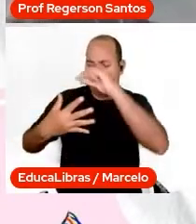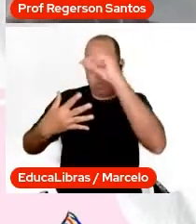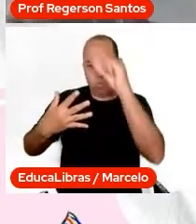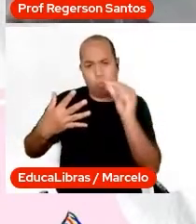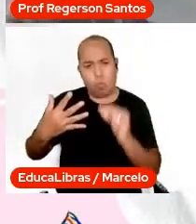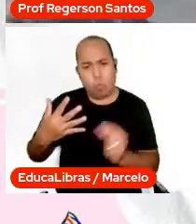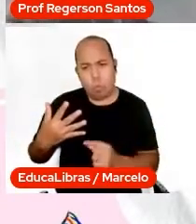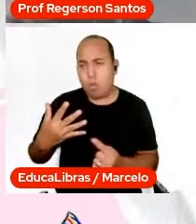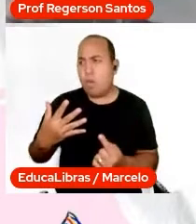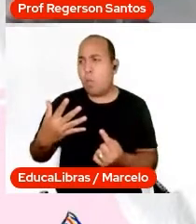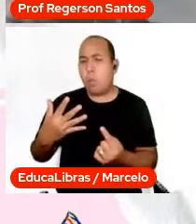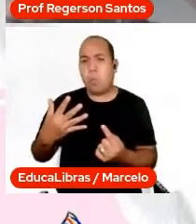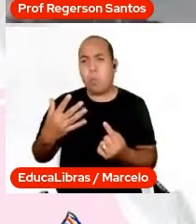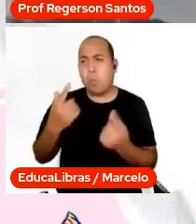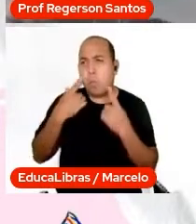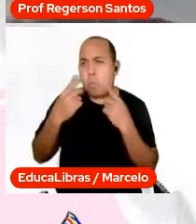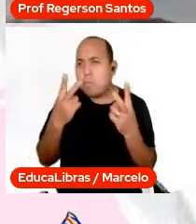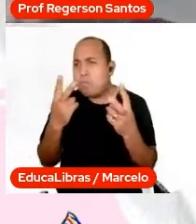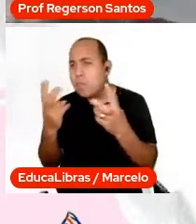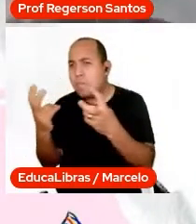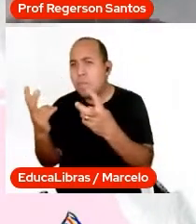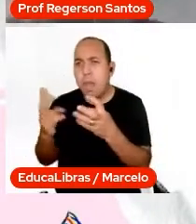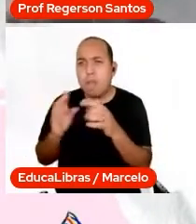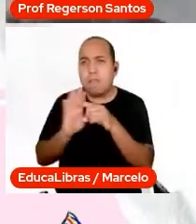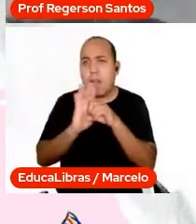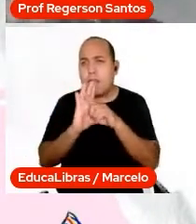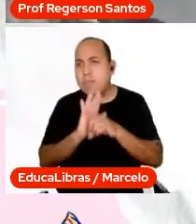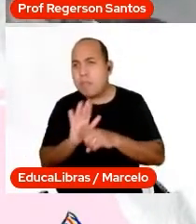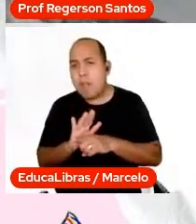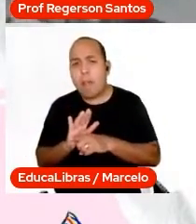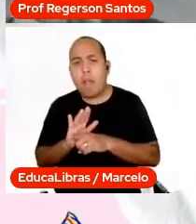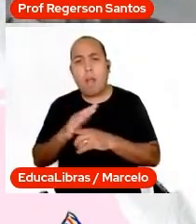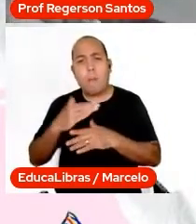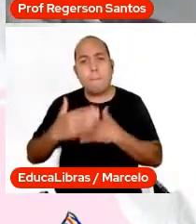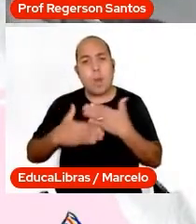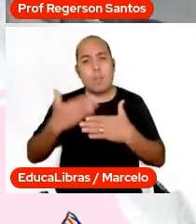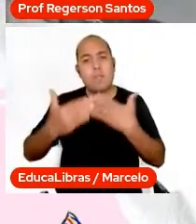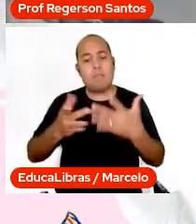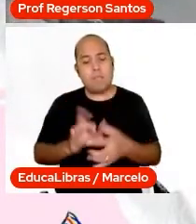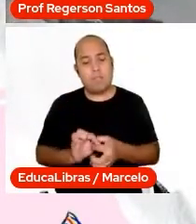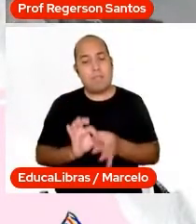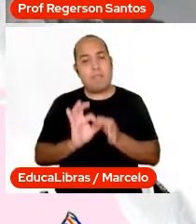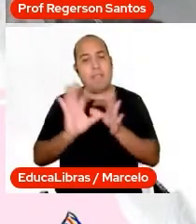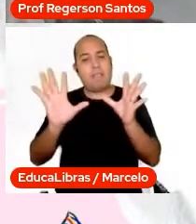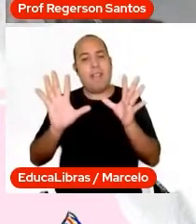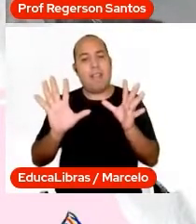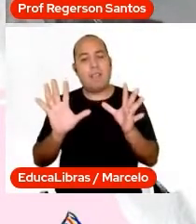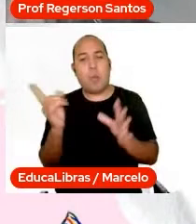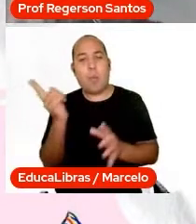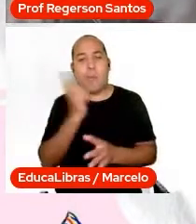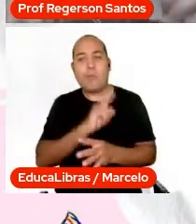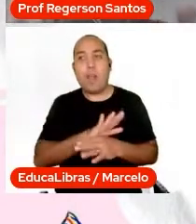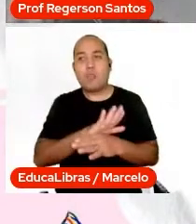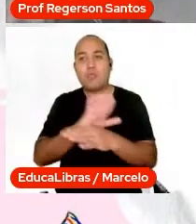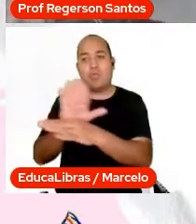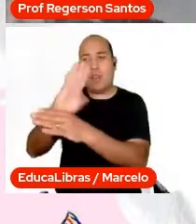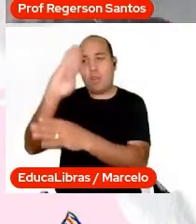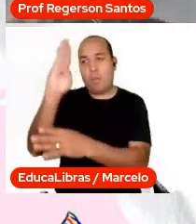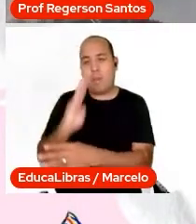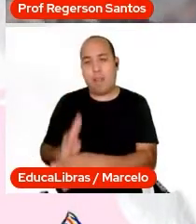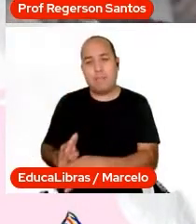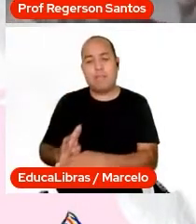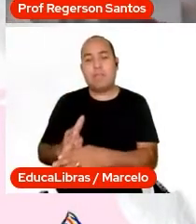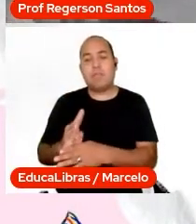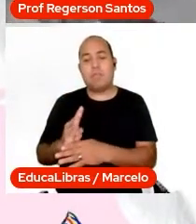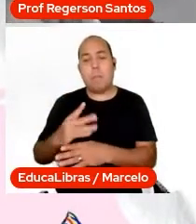interpretar, de analisar, que seja um processo libertário para que eles consigam fazer esse país uma nação mais justa e